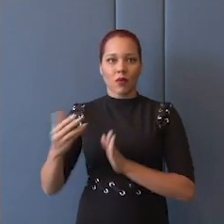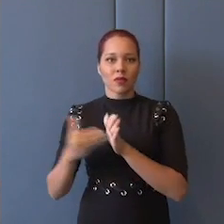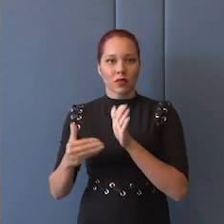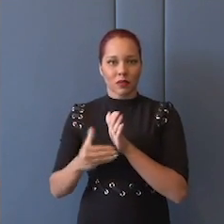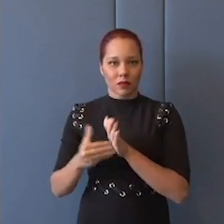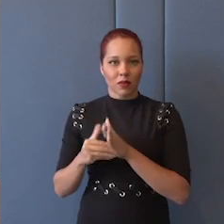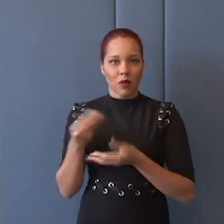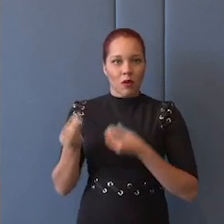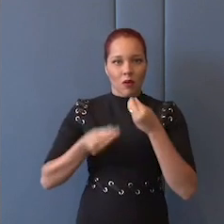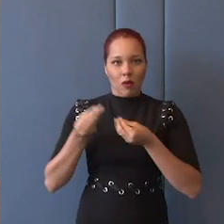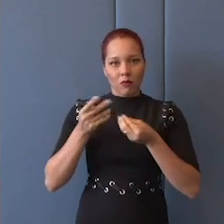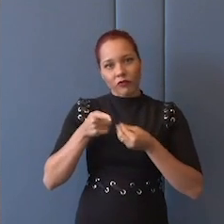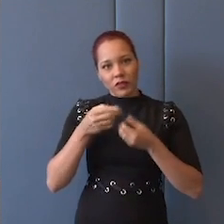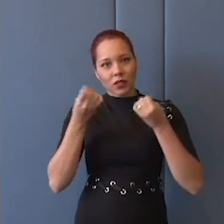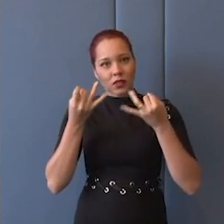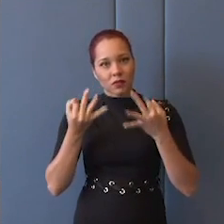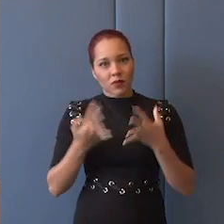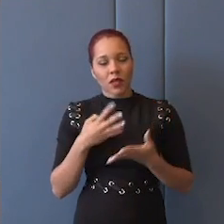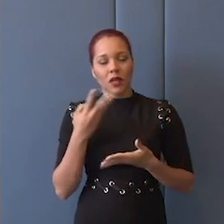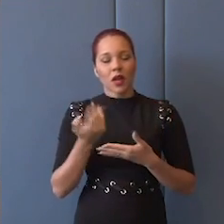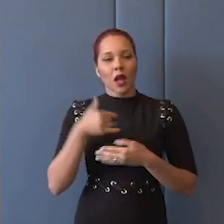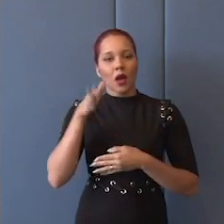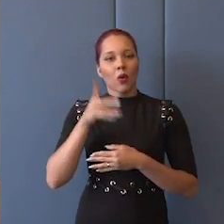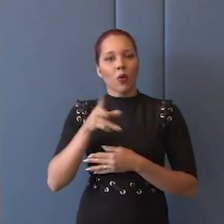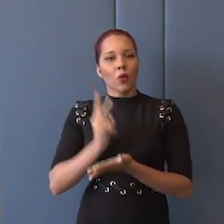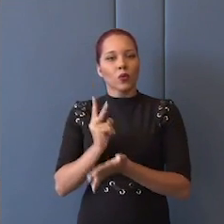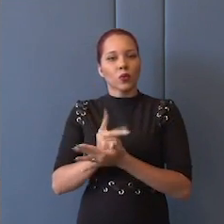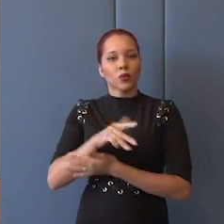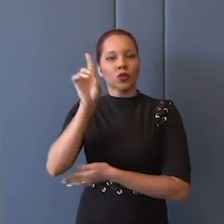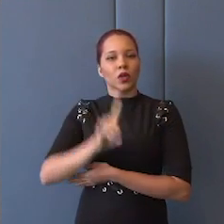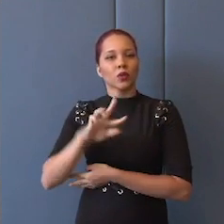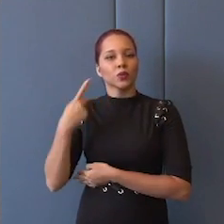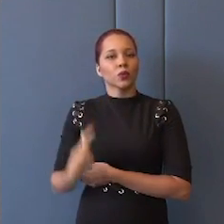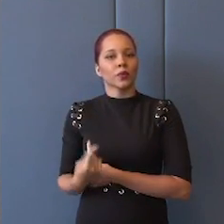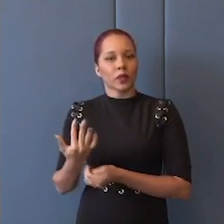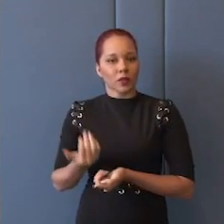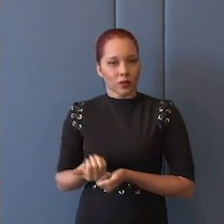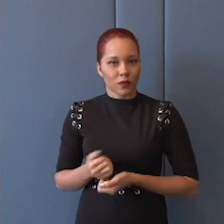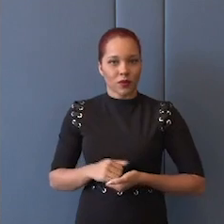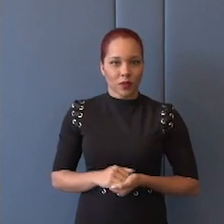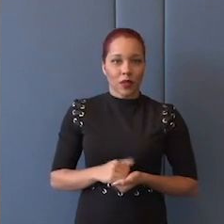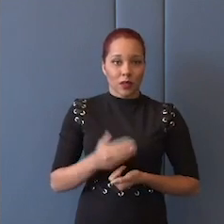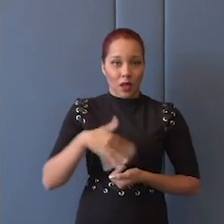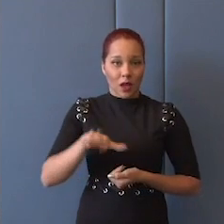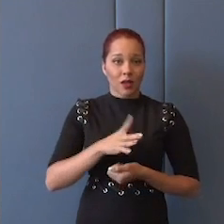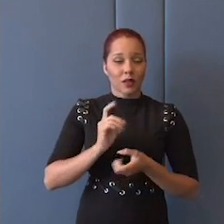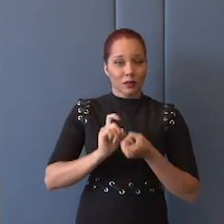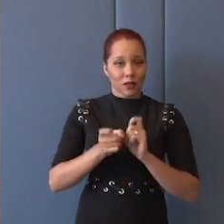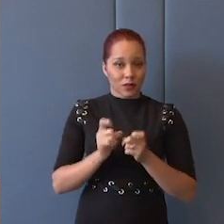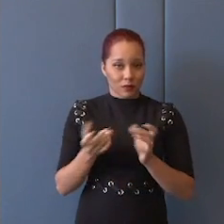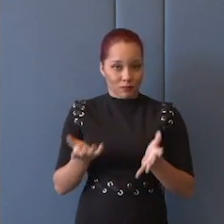que você exerce a prevalência? dos direitos humanos num caso em que exista um país, um Estado,